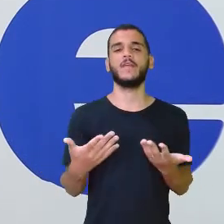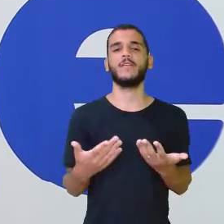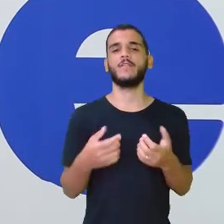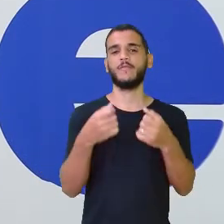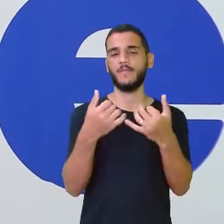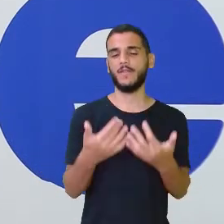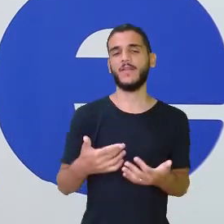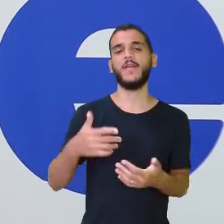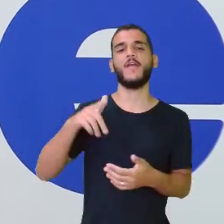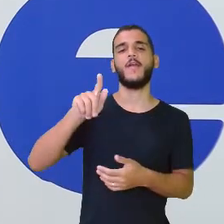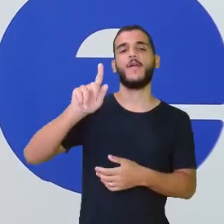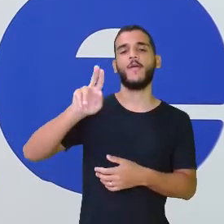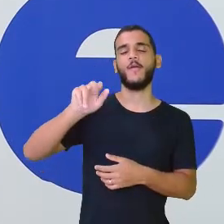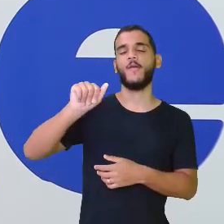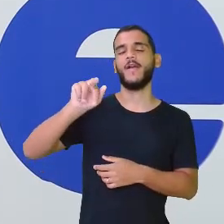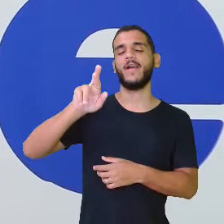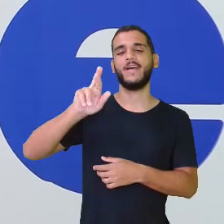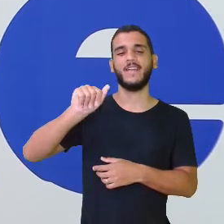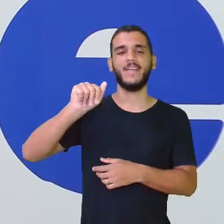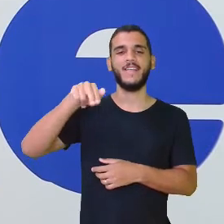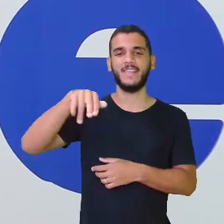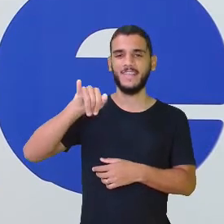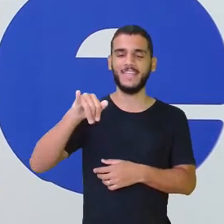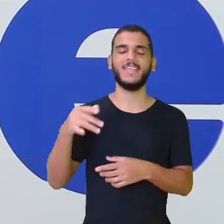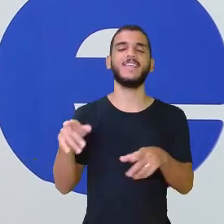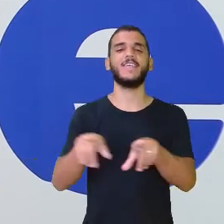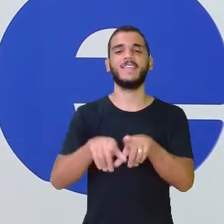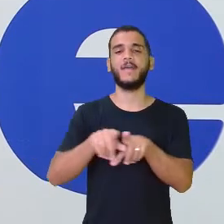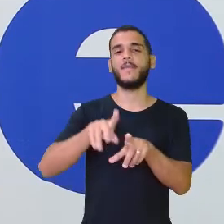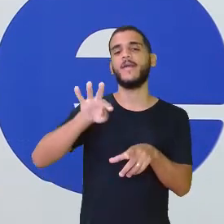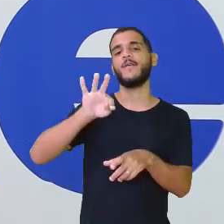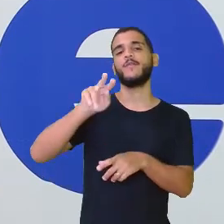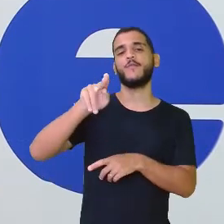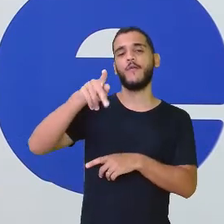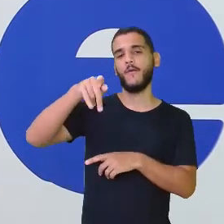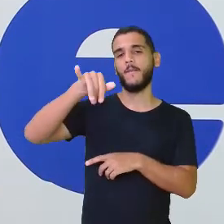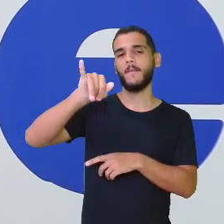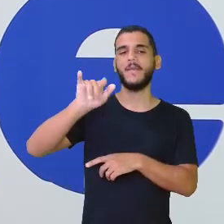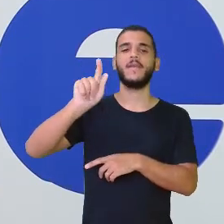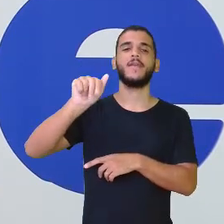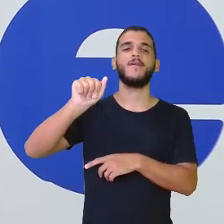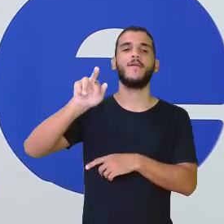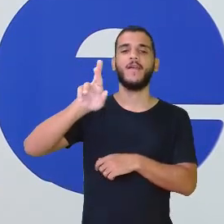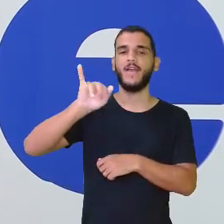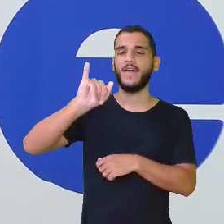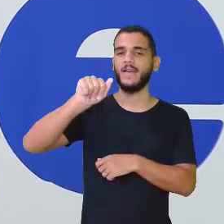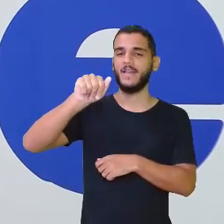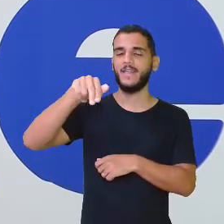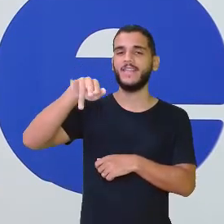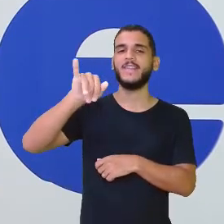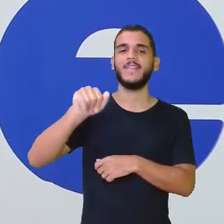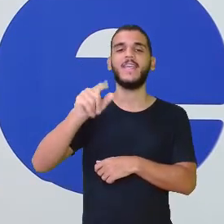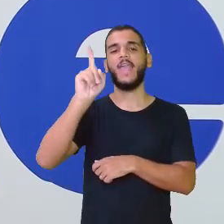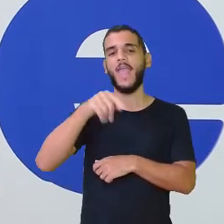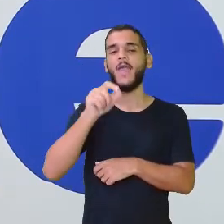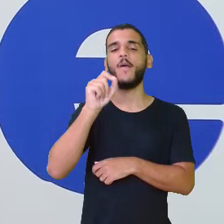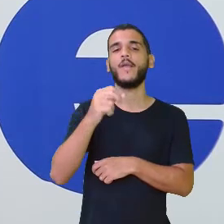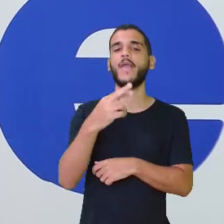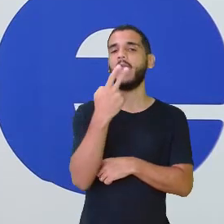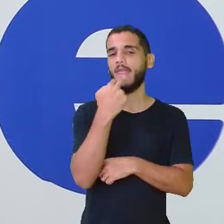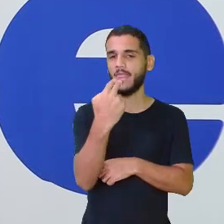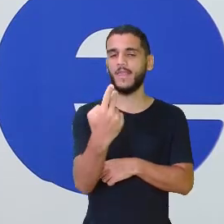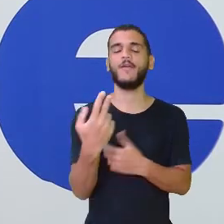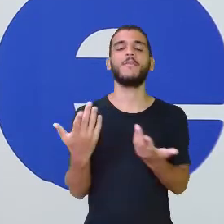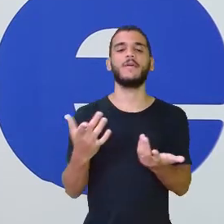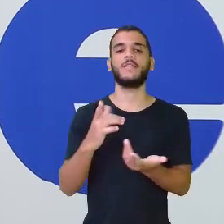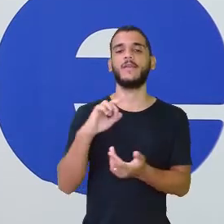Guarani, o Tupi, o Guarani, que são idiomas, né? São alguns que a